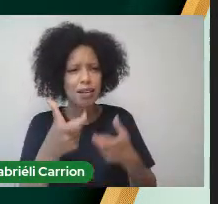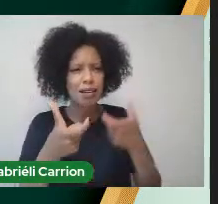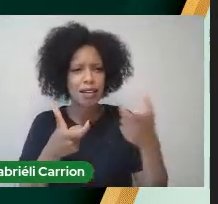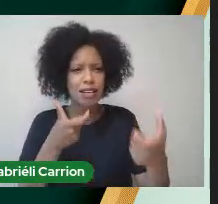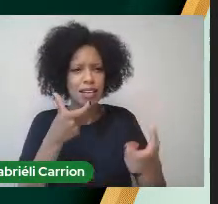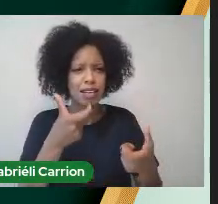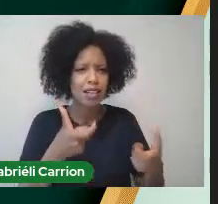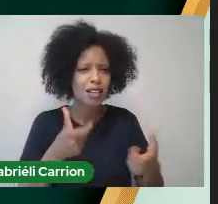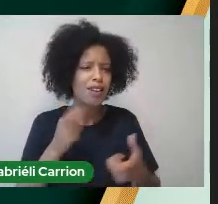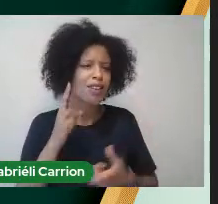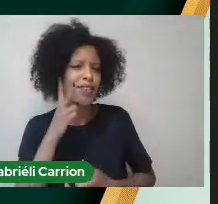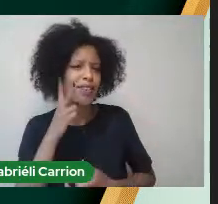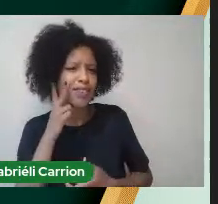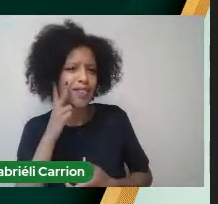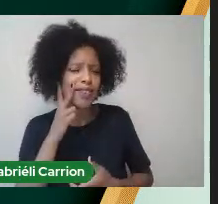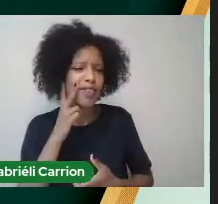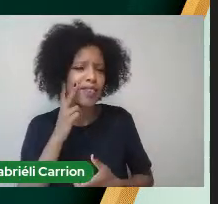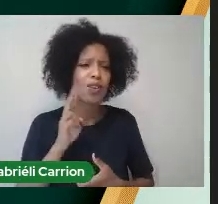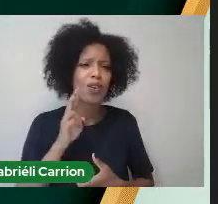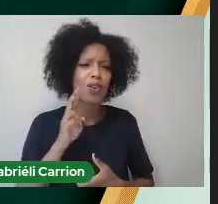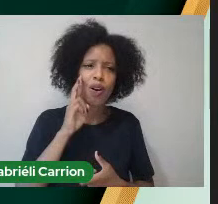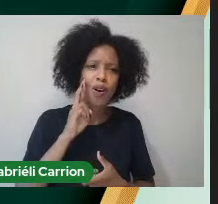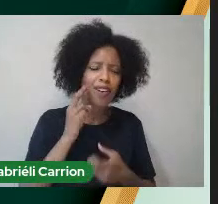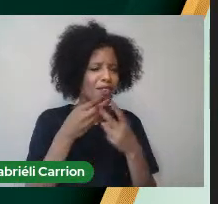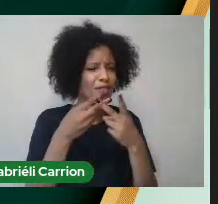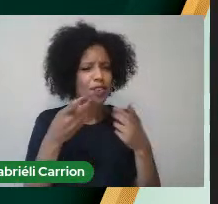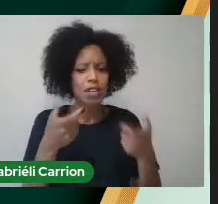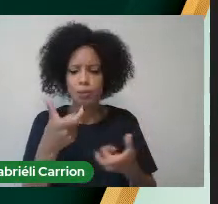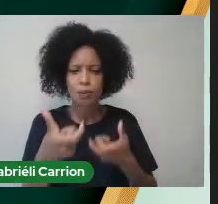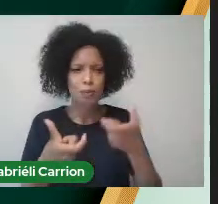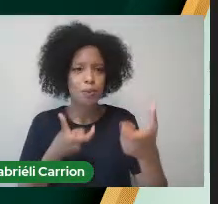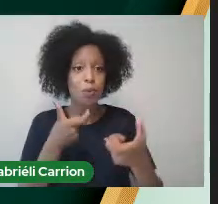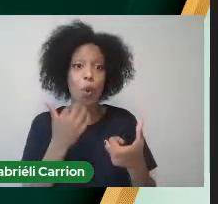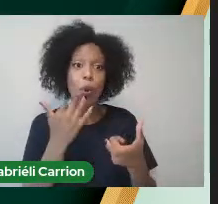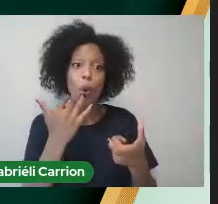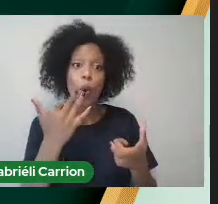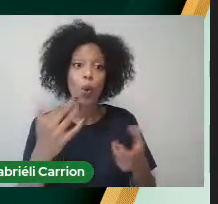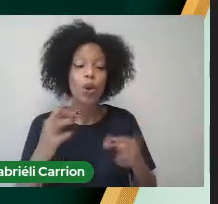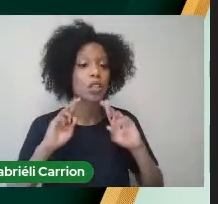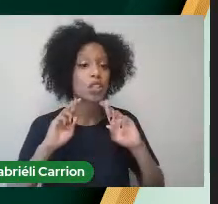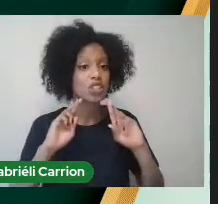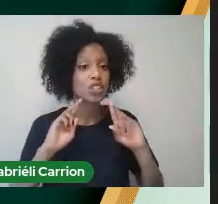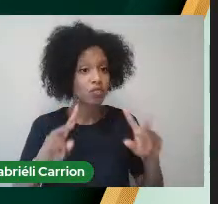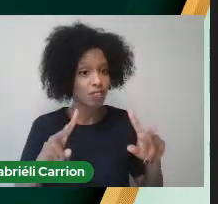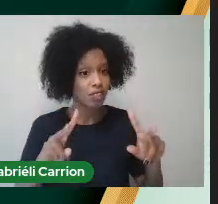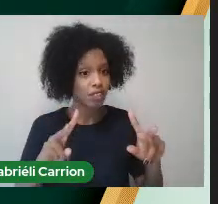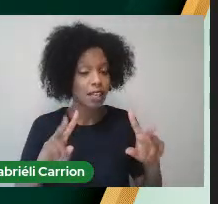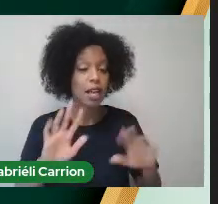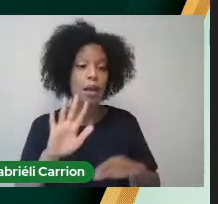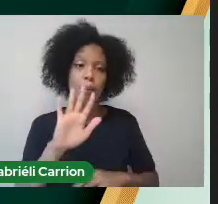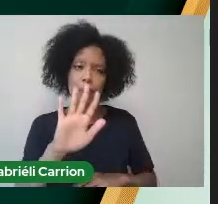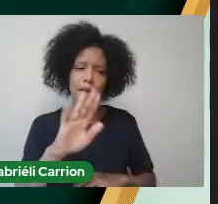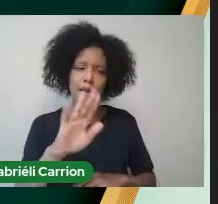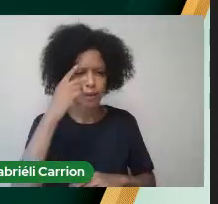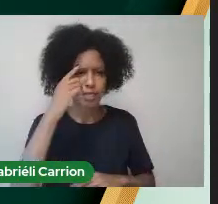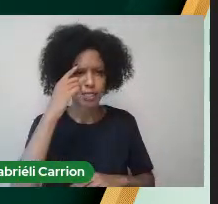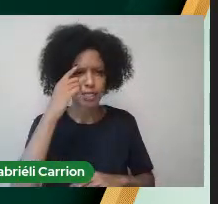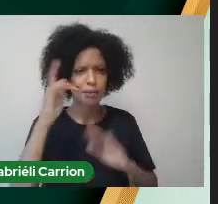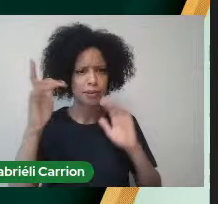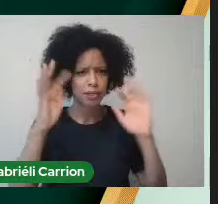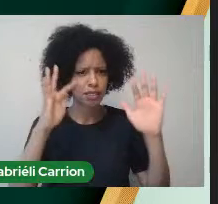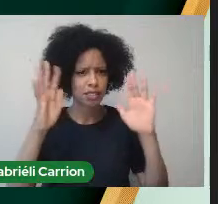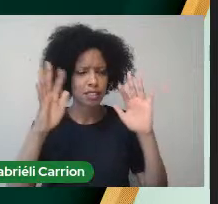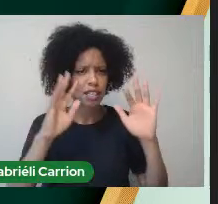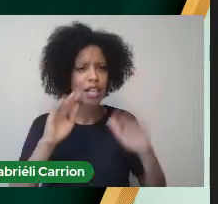Verdes Enfim Várias Várias cores Mas procurem levar Para as